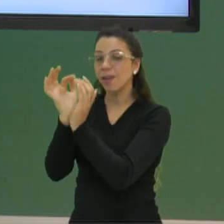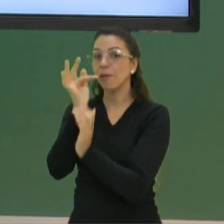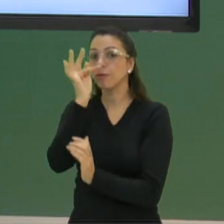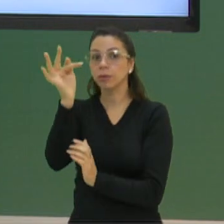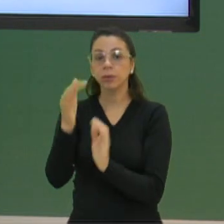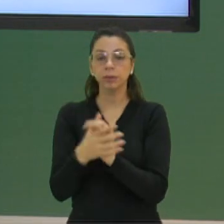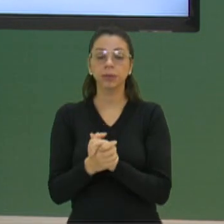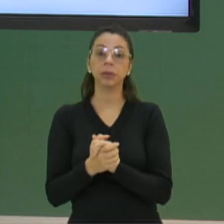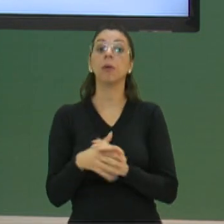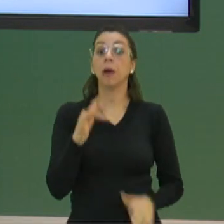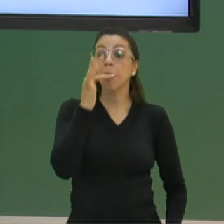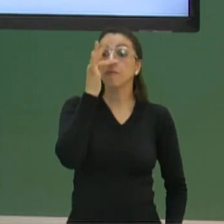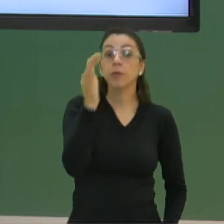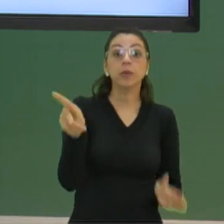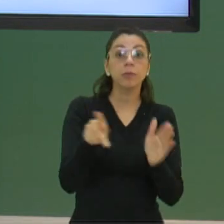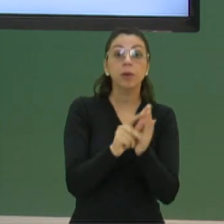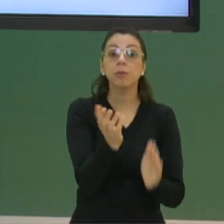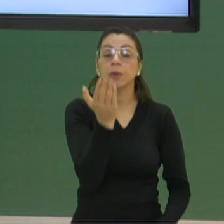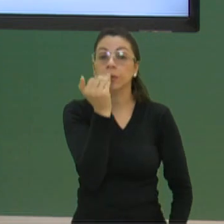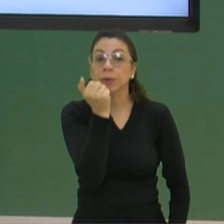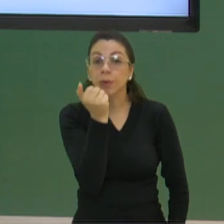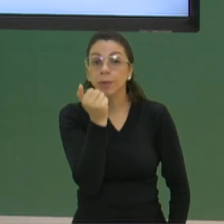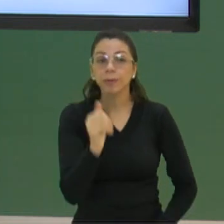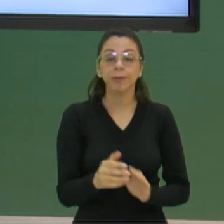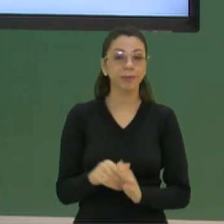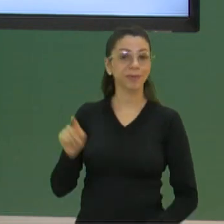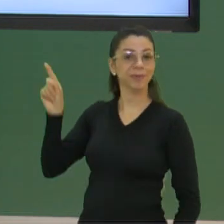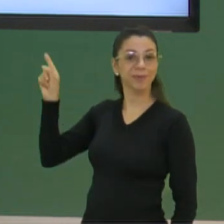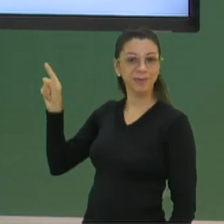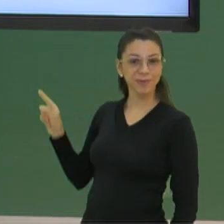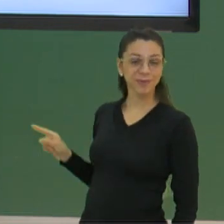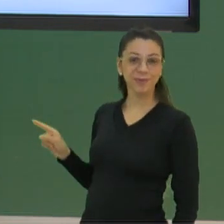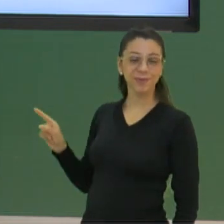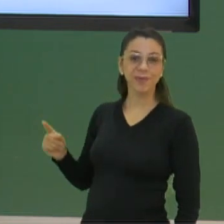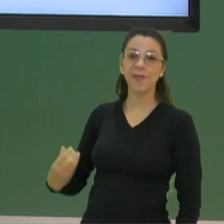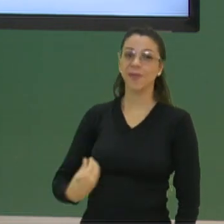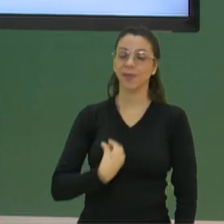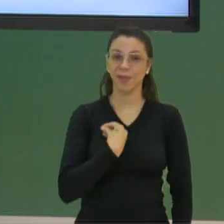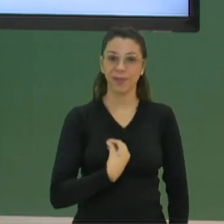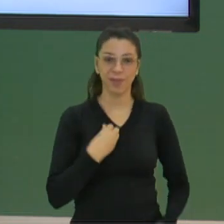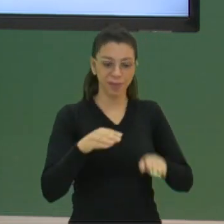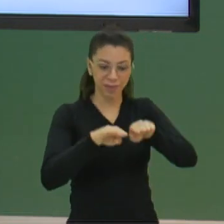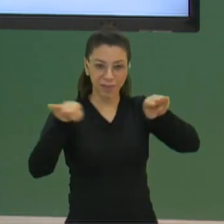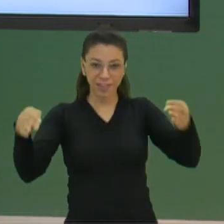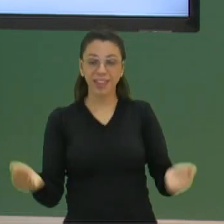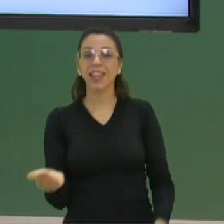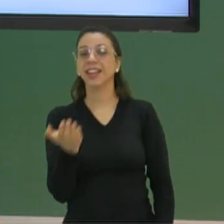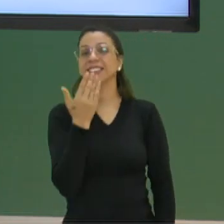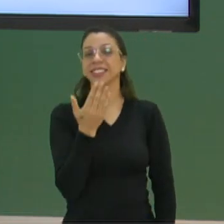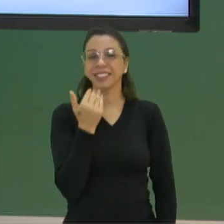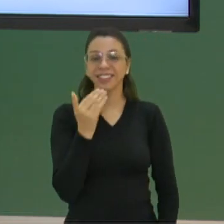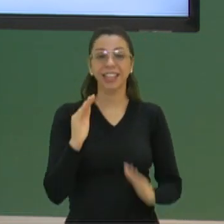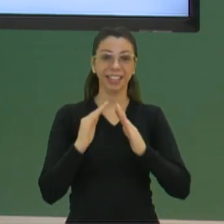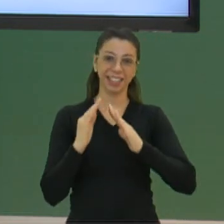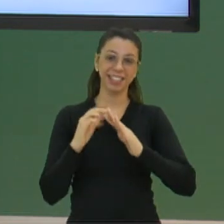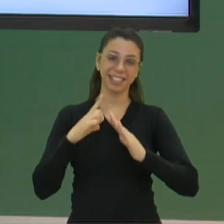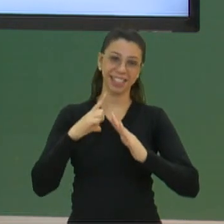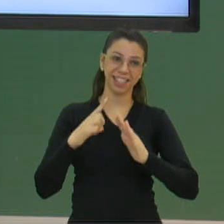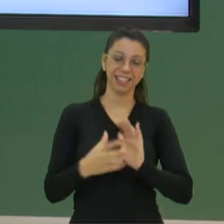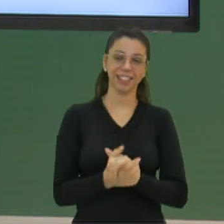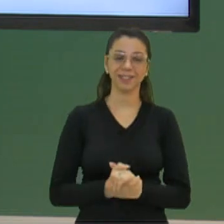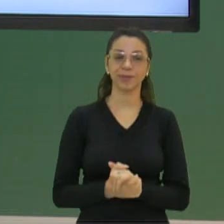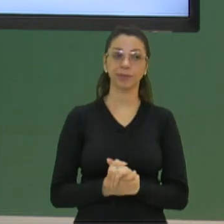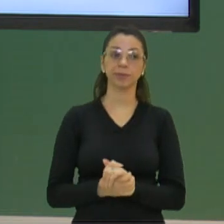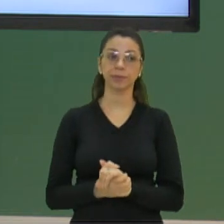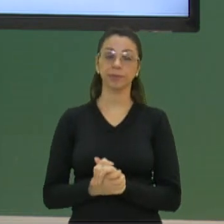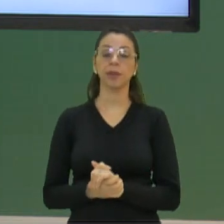Além de outras flores que a gente sabe que tem, essas são as mais presentes na nossa mesa, na nossa alimentação. Além disso,